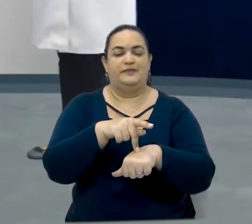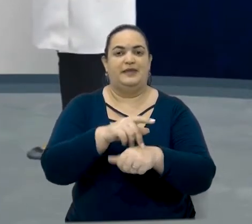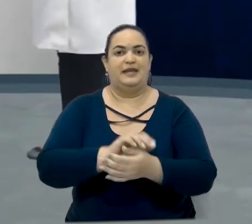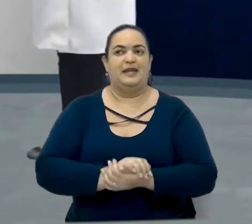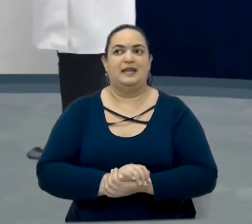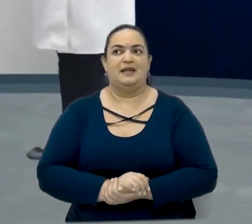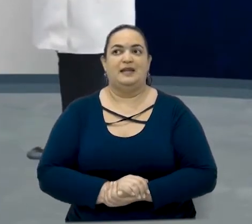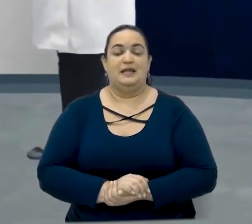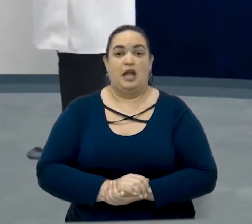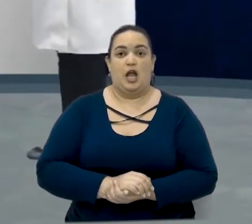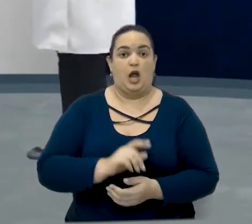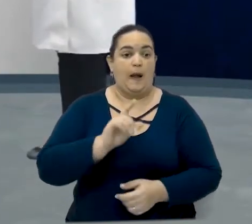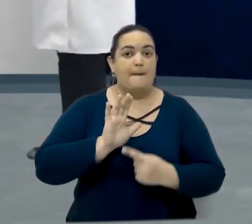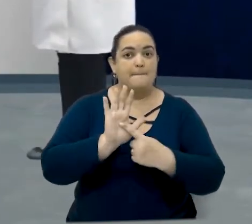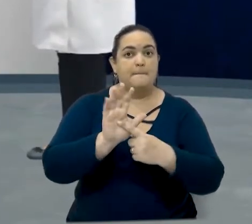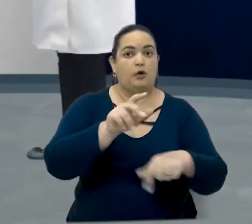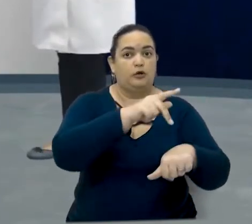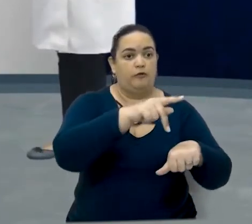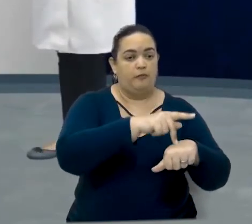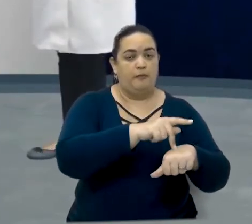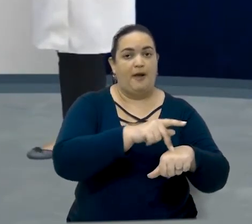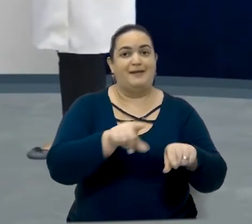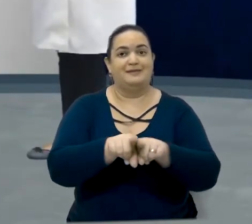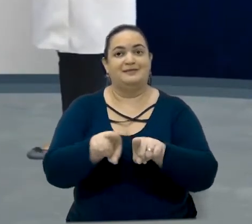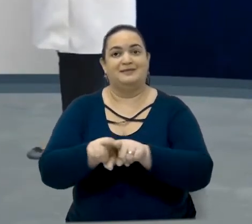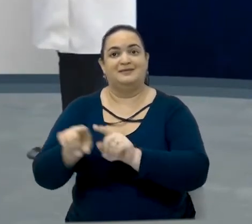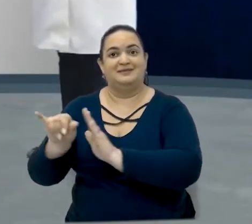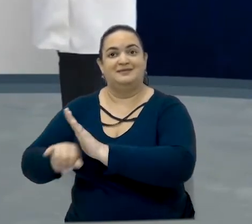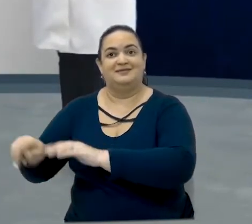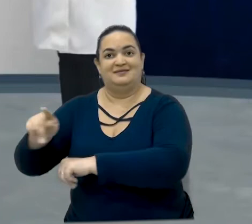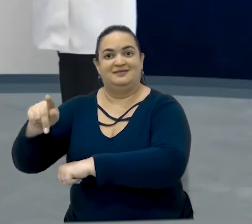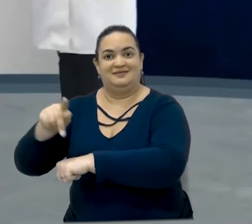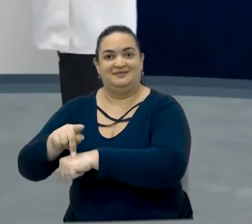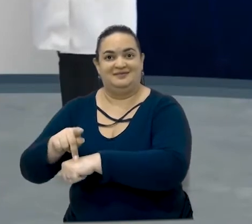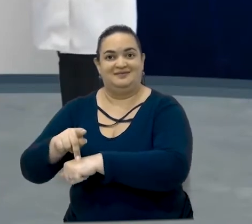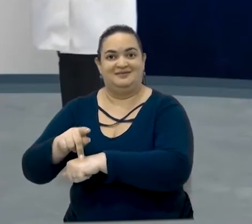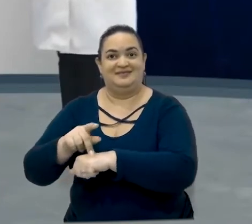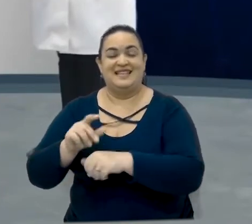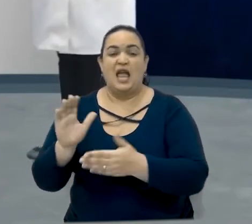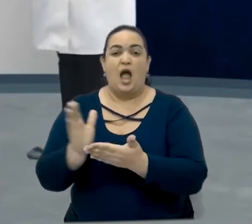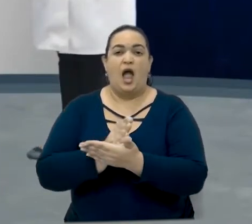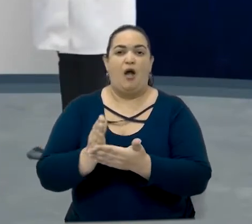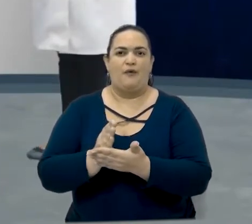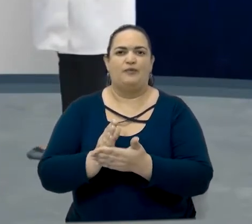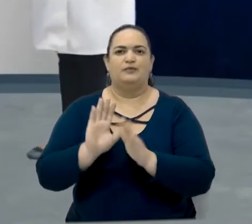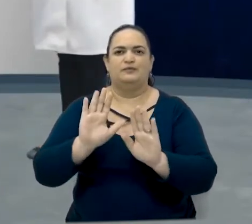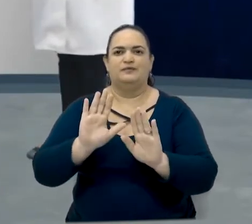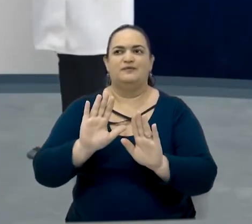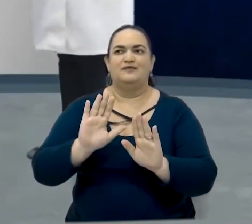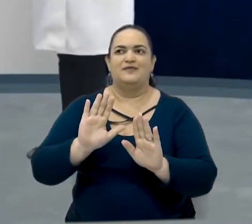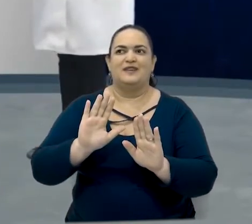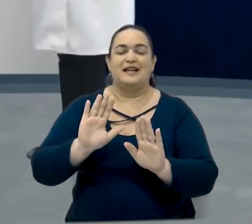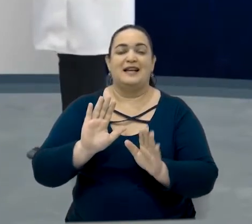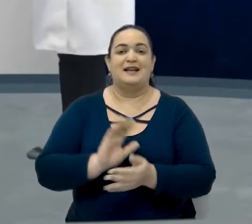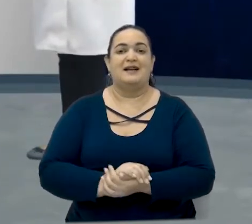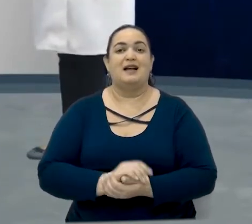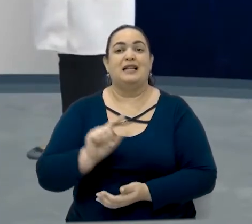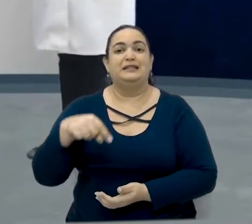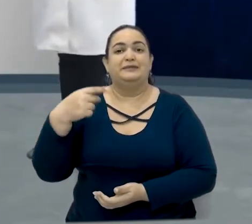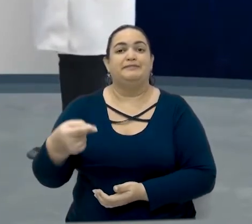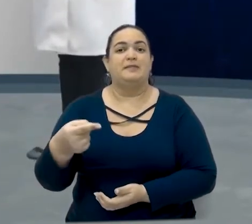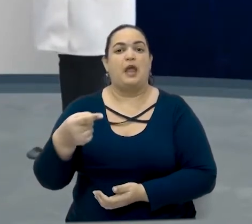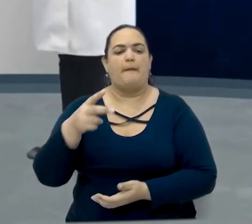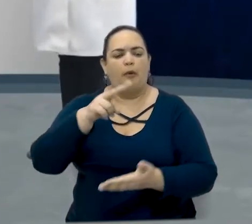nationality de alguns países. A gente vai continuar vendo outros países também, mas um pouquinho mais lá na frente na aula.